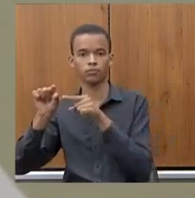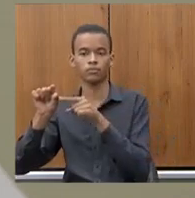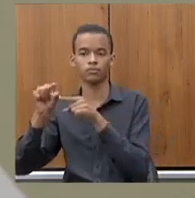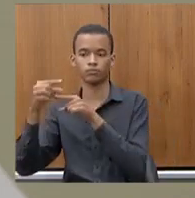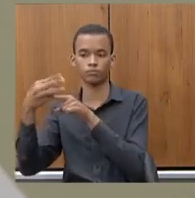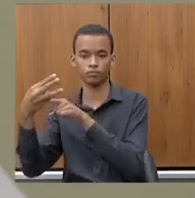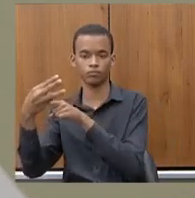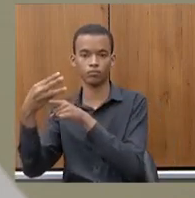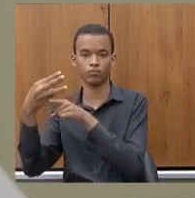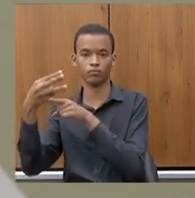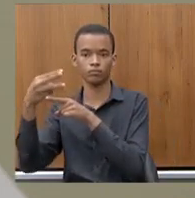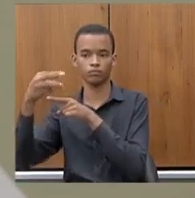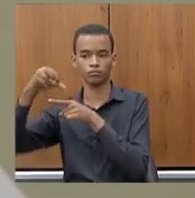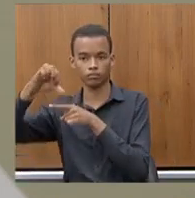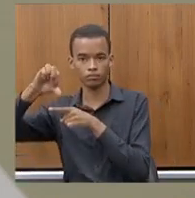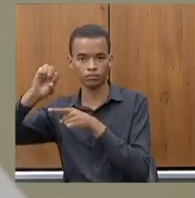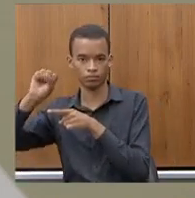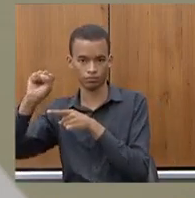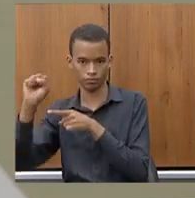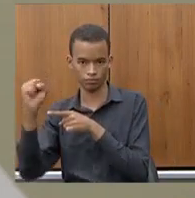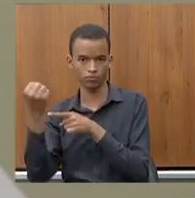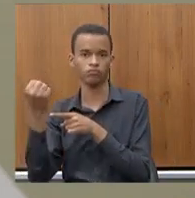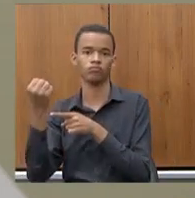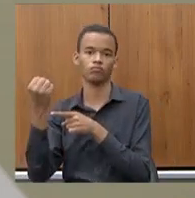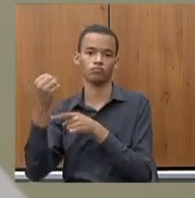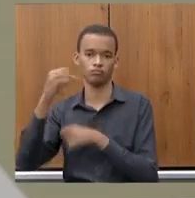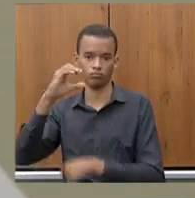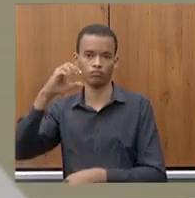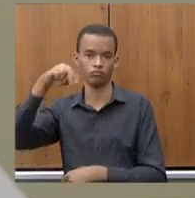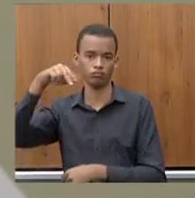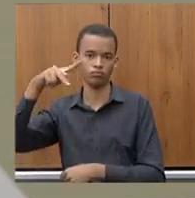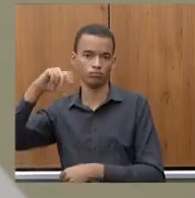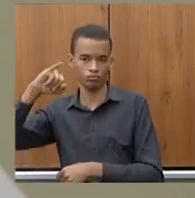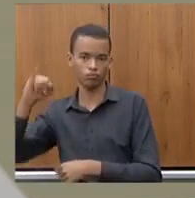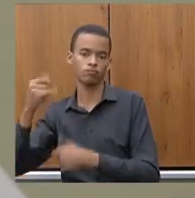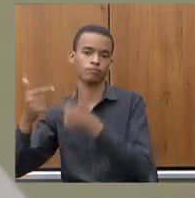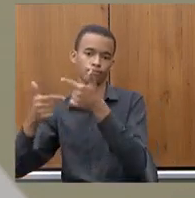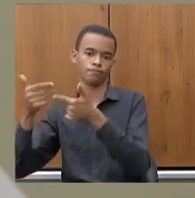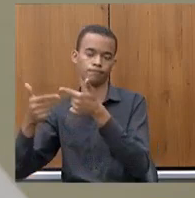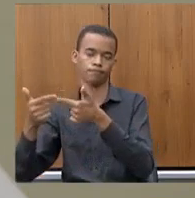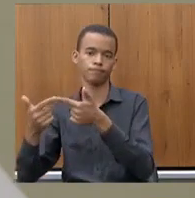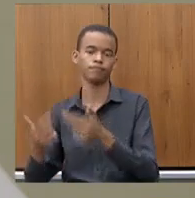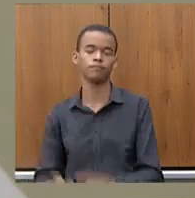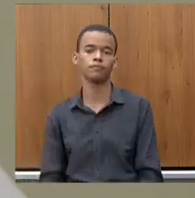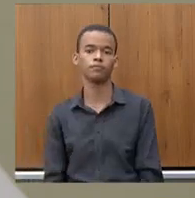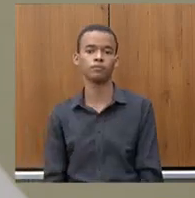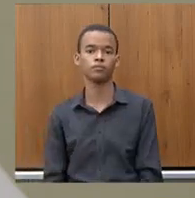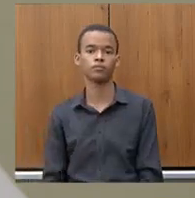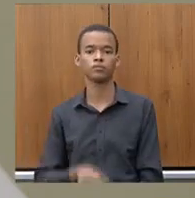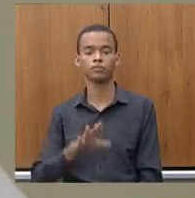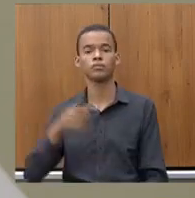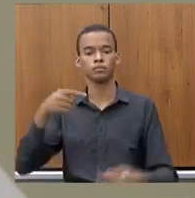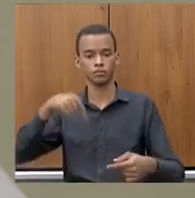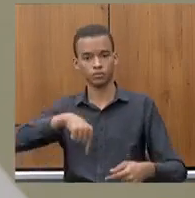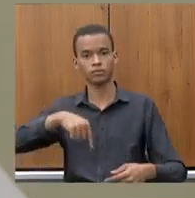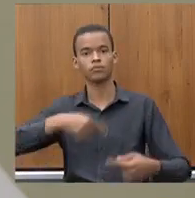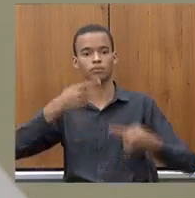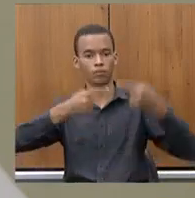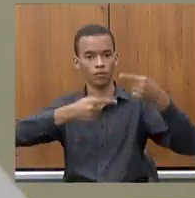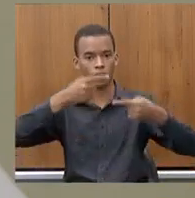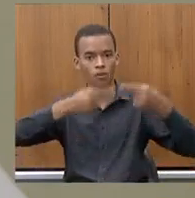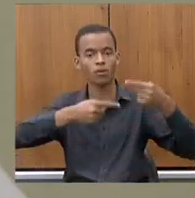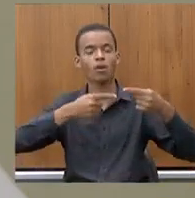398 ativos então a política de desinvestimento de